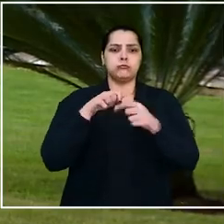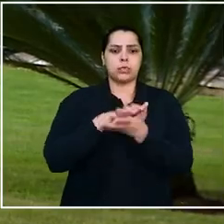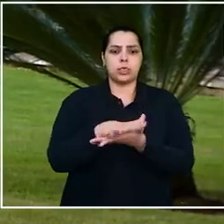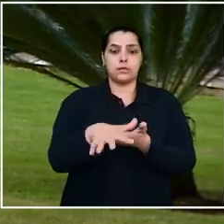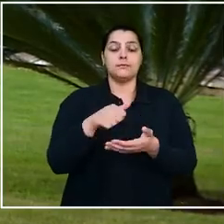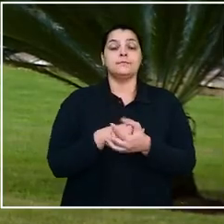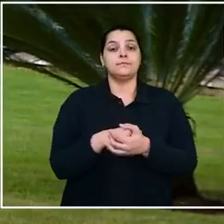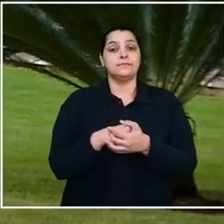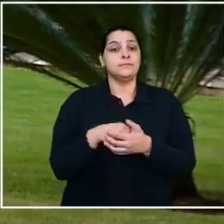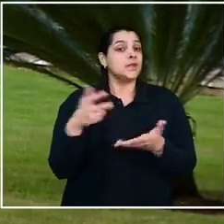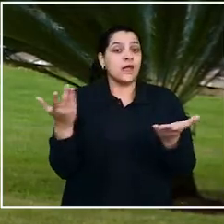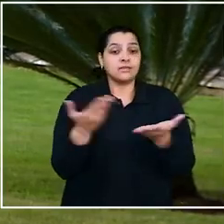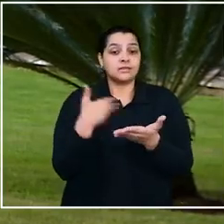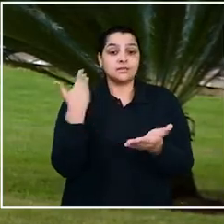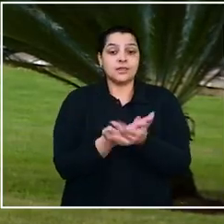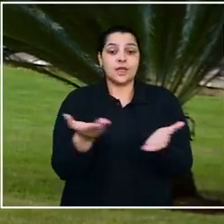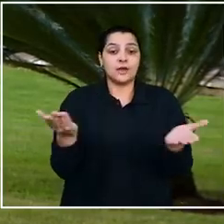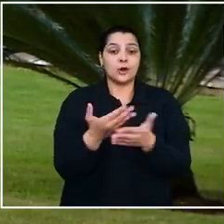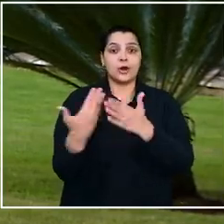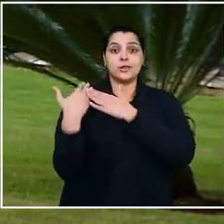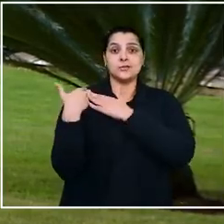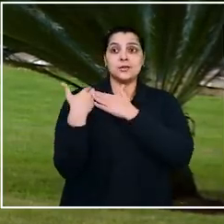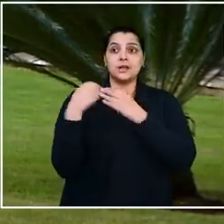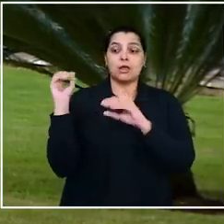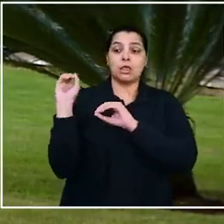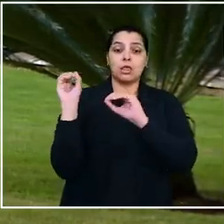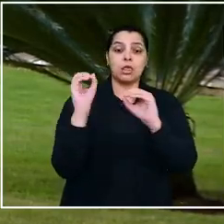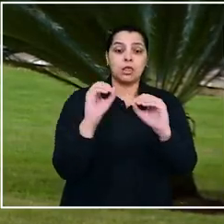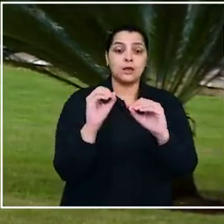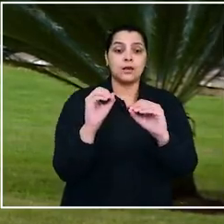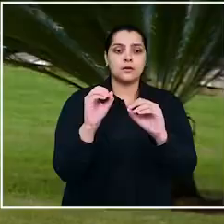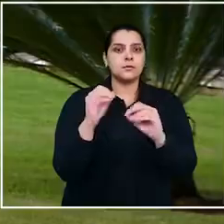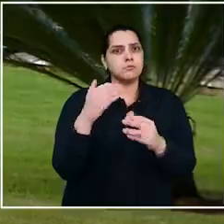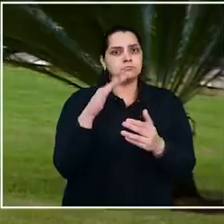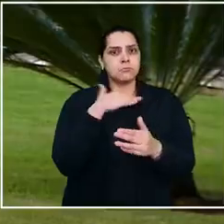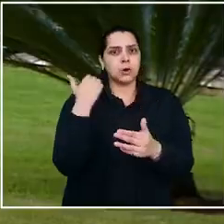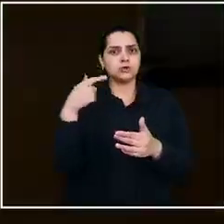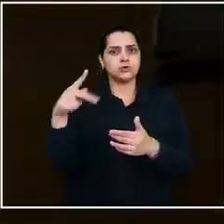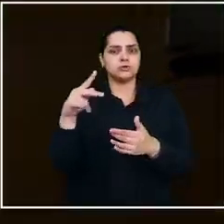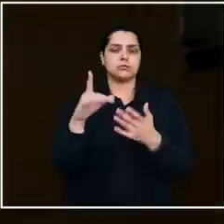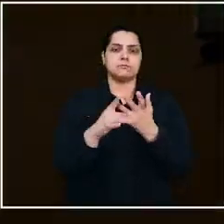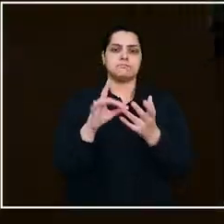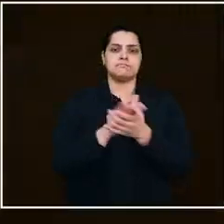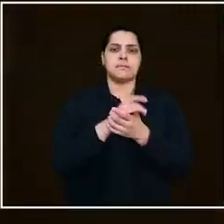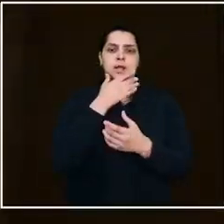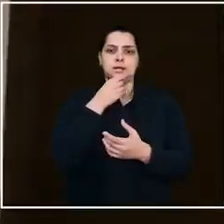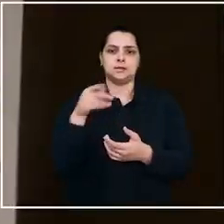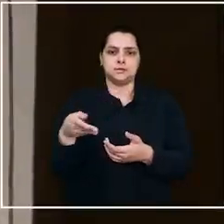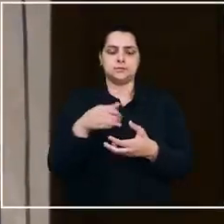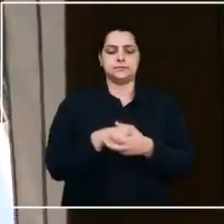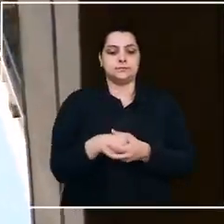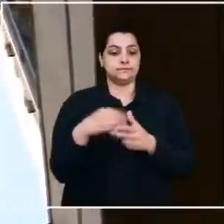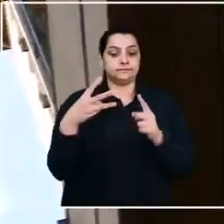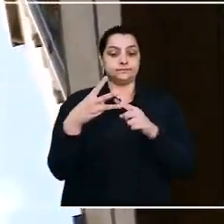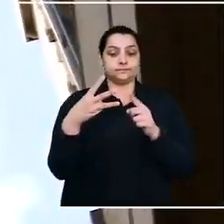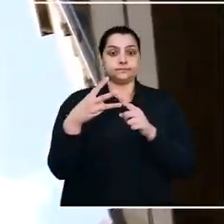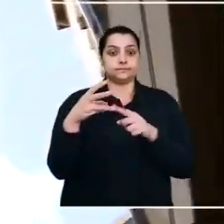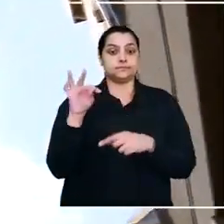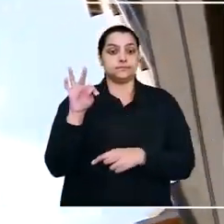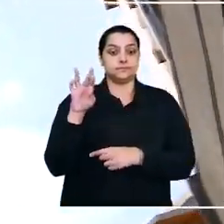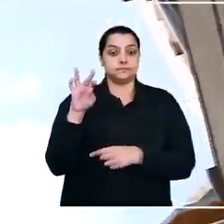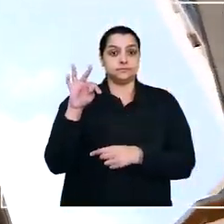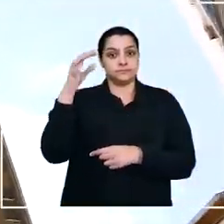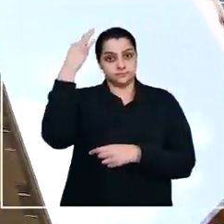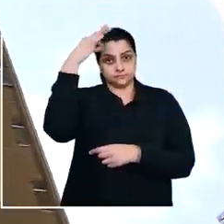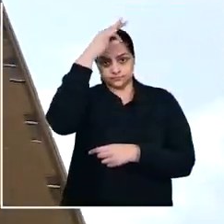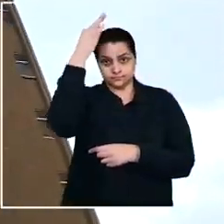e até então estava impune e isenta de responsabilidade pela morte do marido. O Tribunal Regional do Trabalho da Terceira Região,